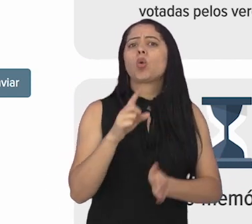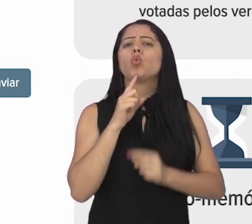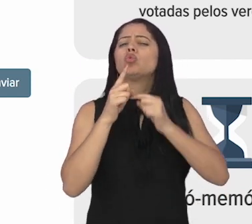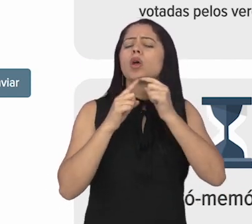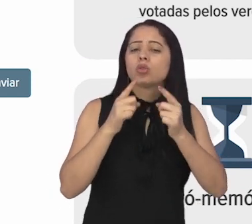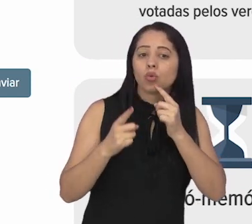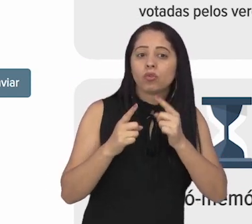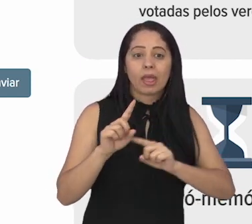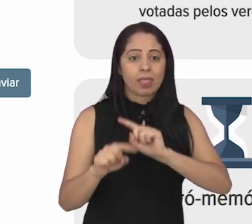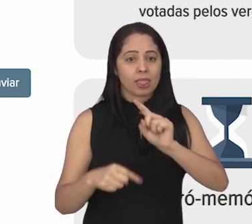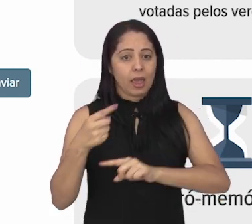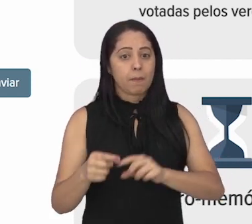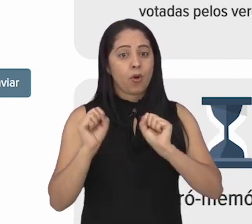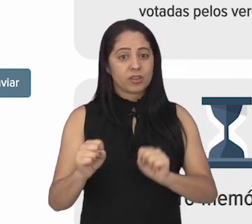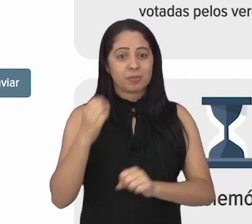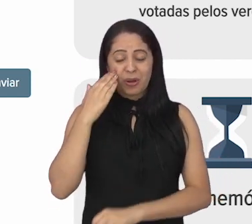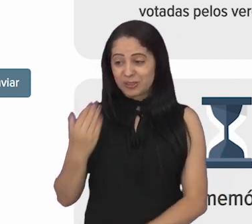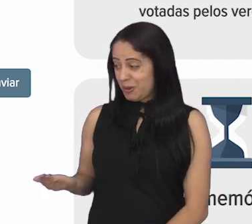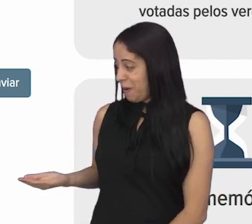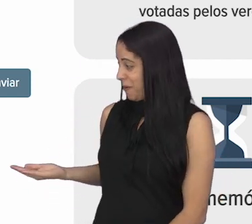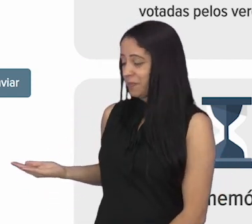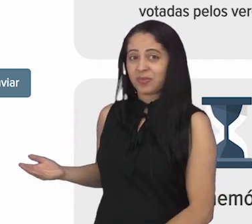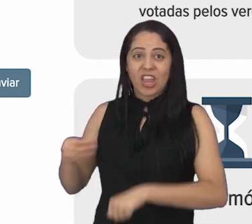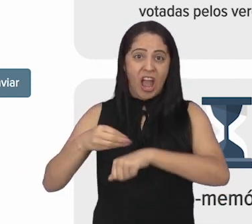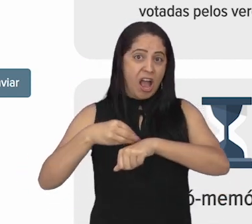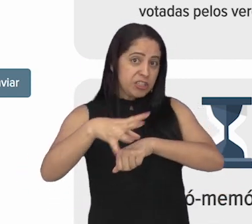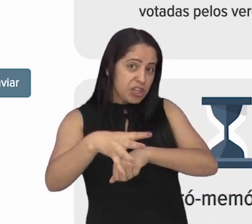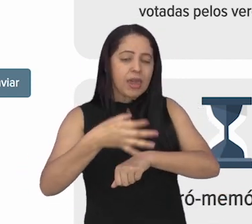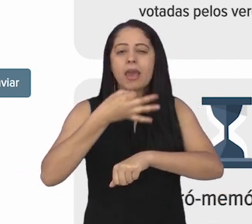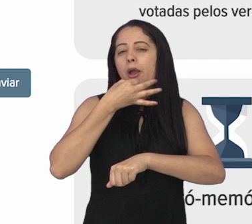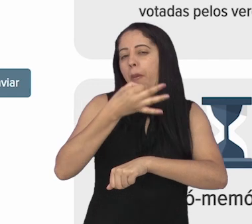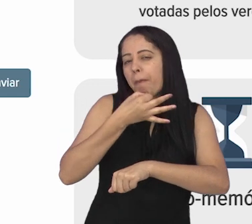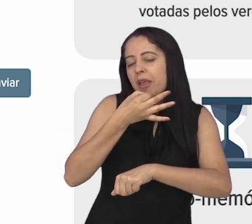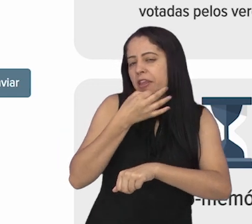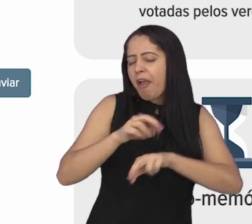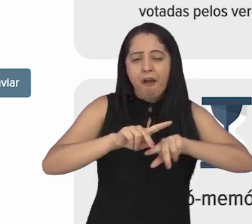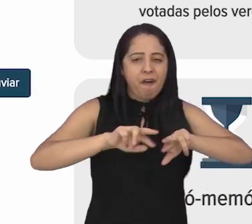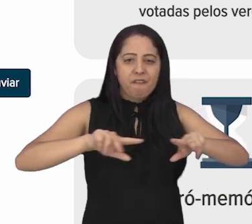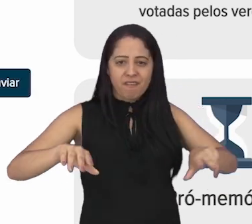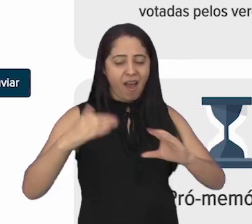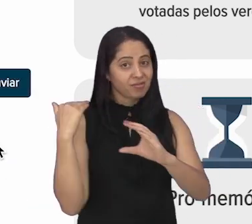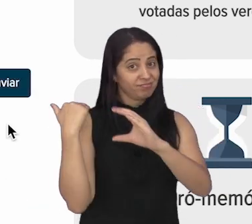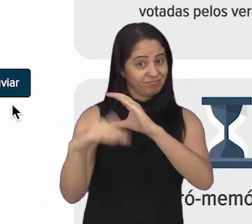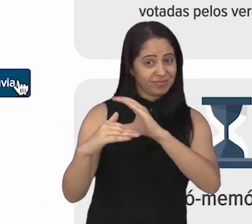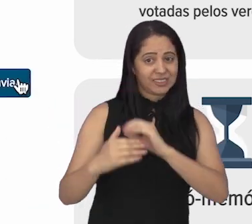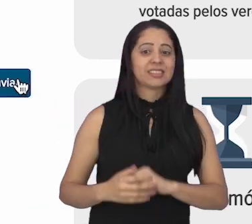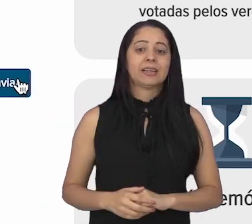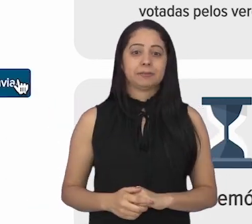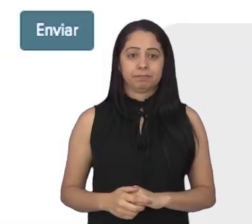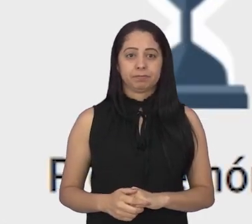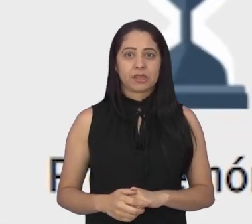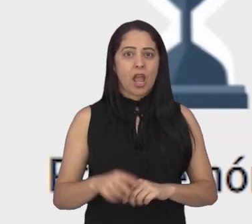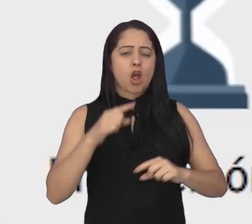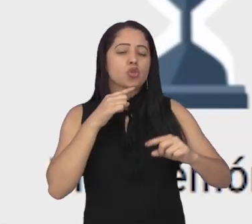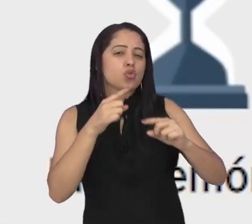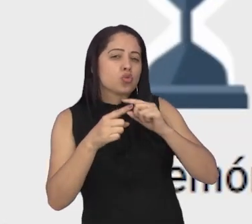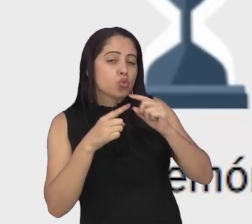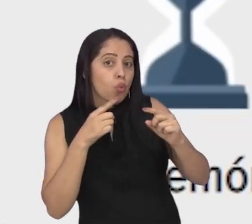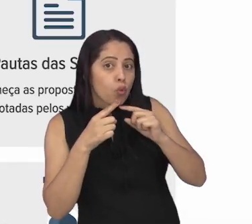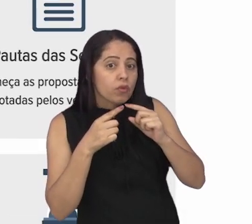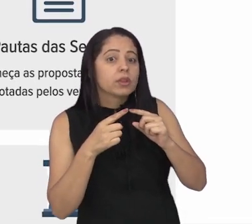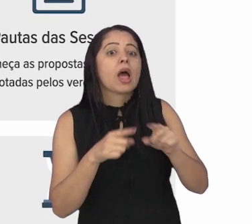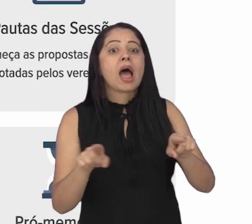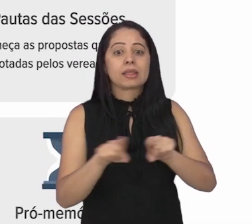da pergunta. Depois, é só escrever a sua dúvida ou sugestão no campo Mensagens e Enviar.